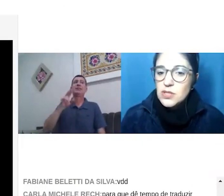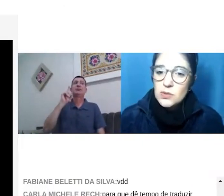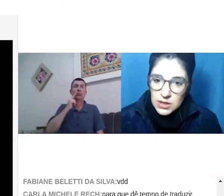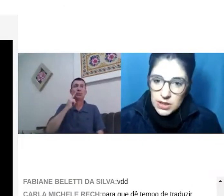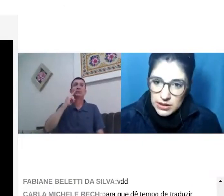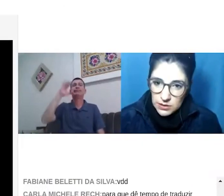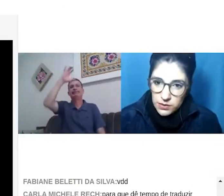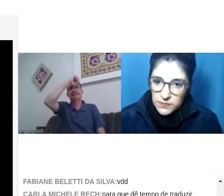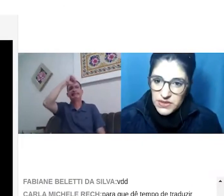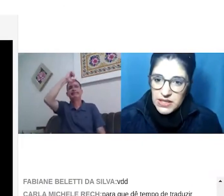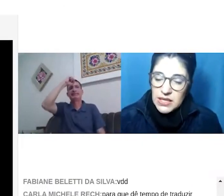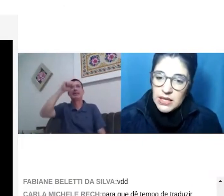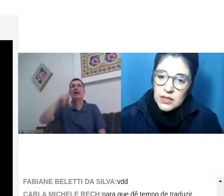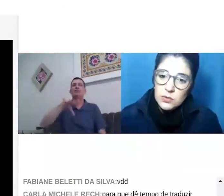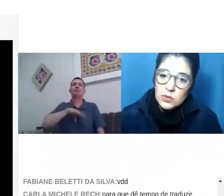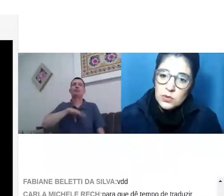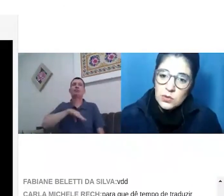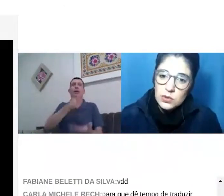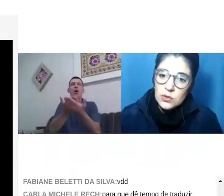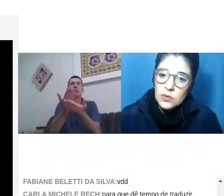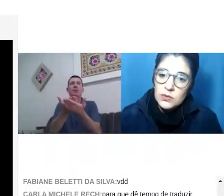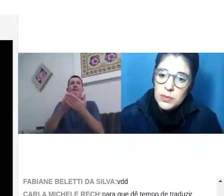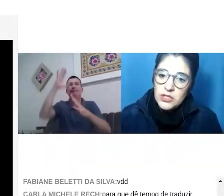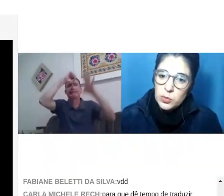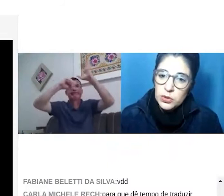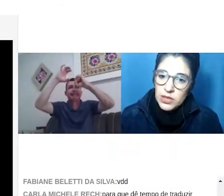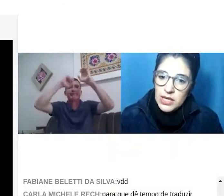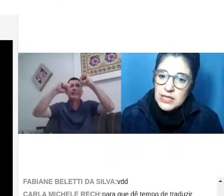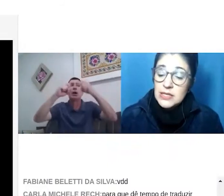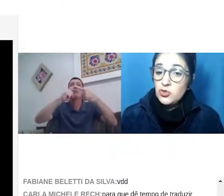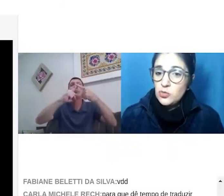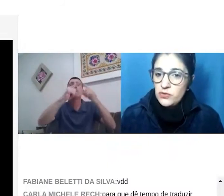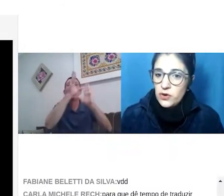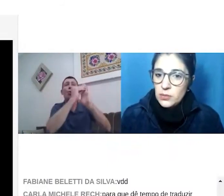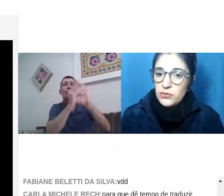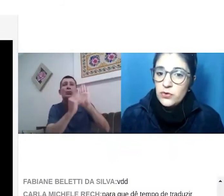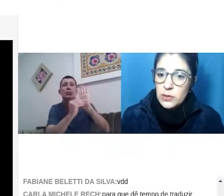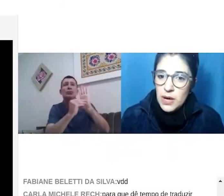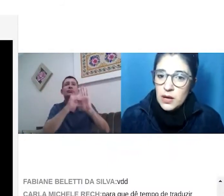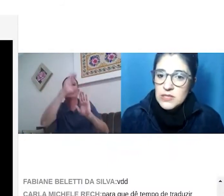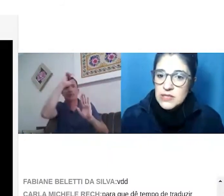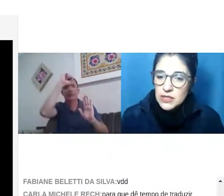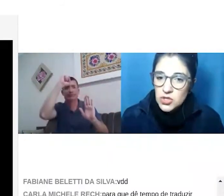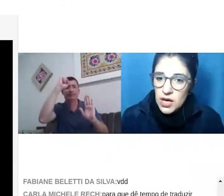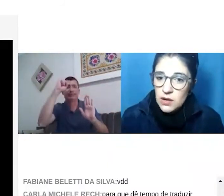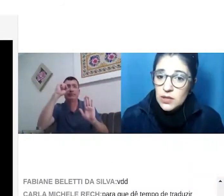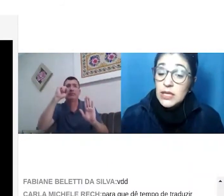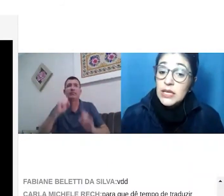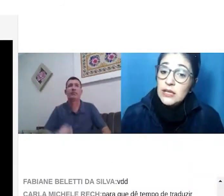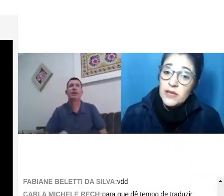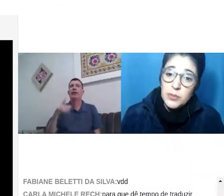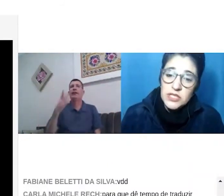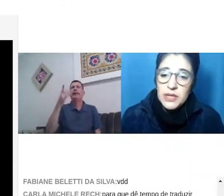como segunda língua e aí então o surdo quando aprende o português de uma forma formal em sala de aula